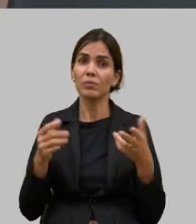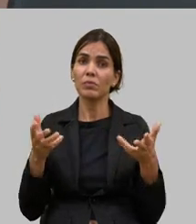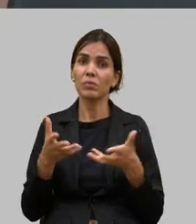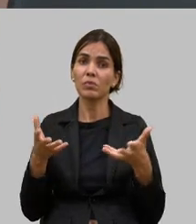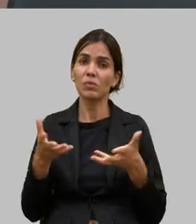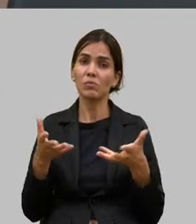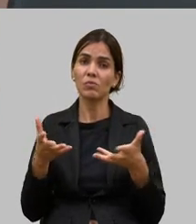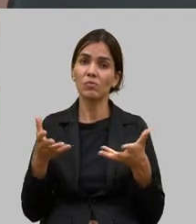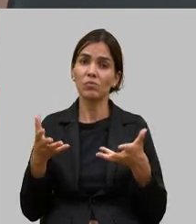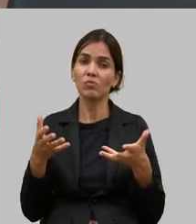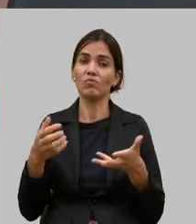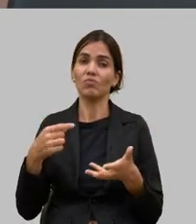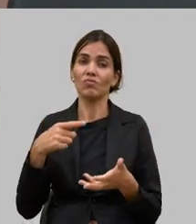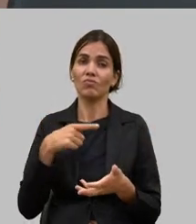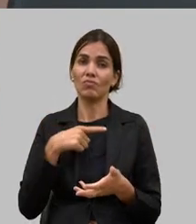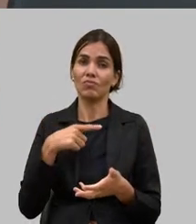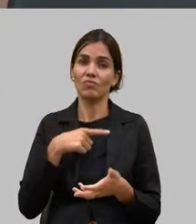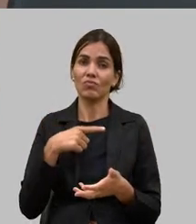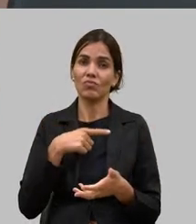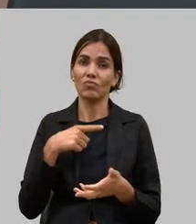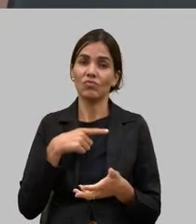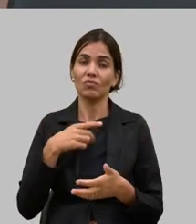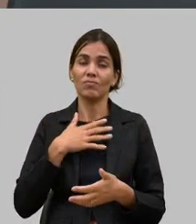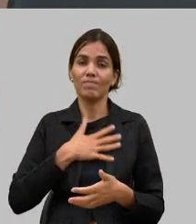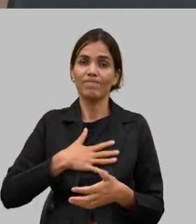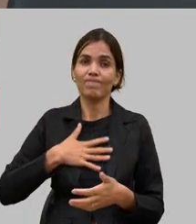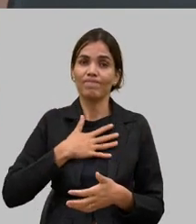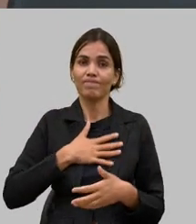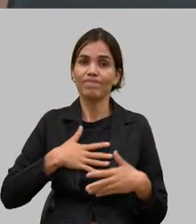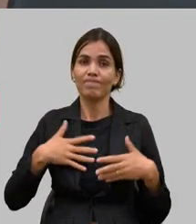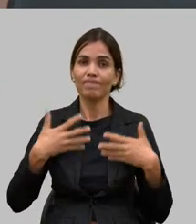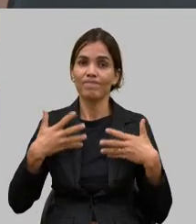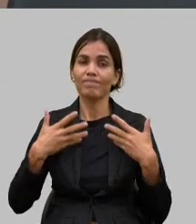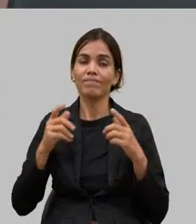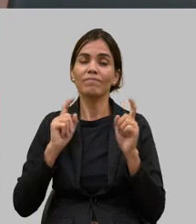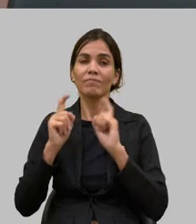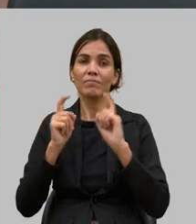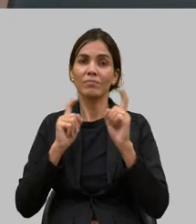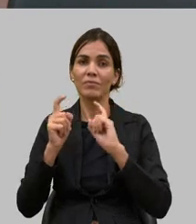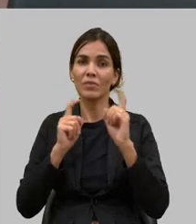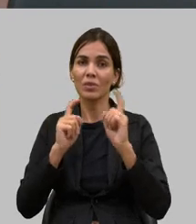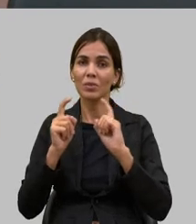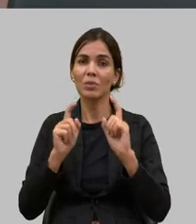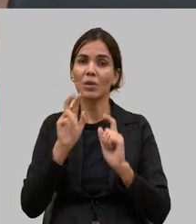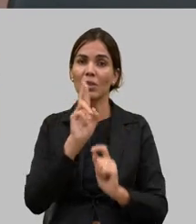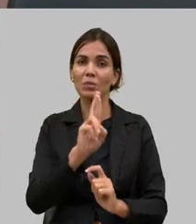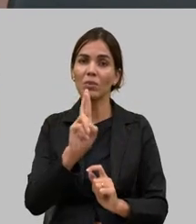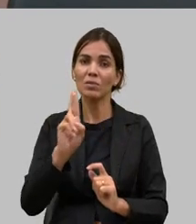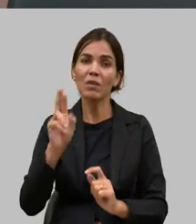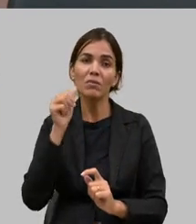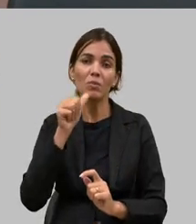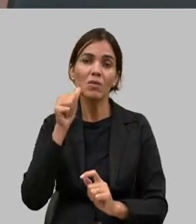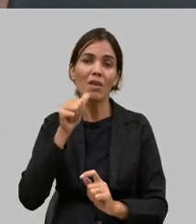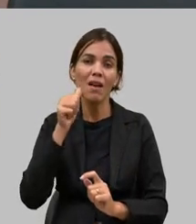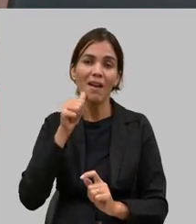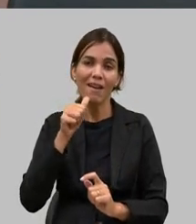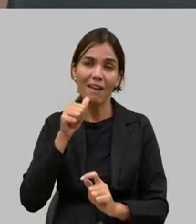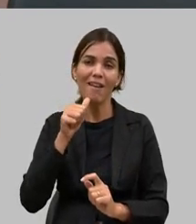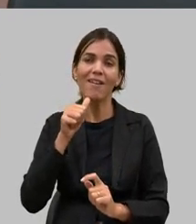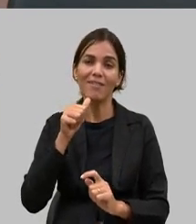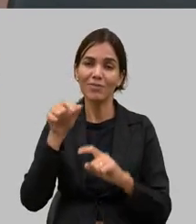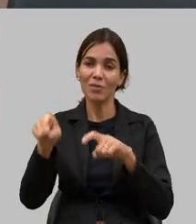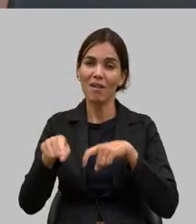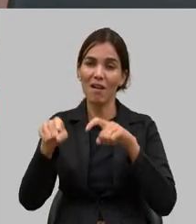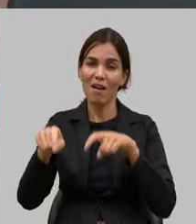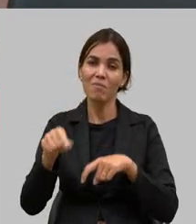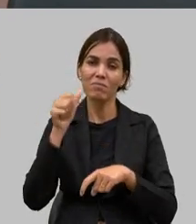grata satisfação e aqui eu posso falar para vocês numa reunião de líderes de mulheres do campo mulheres fortes